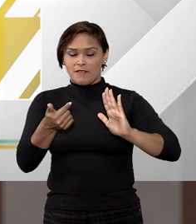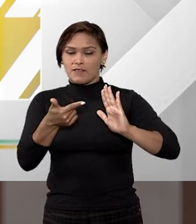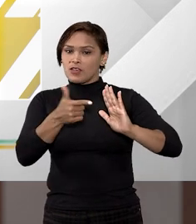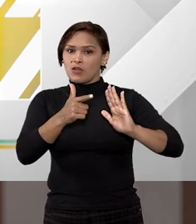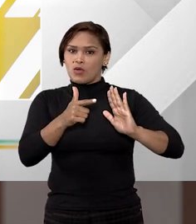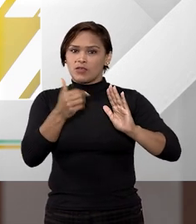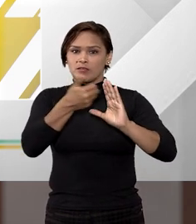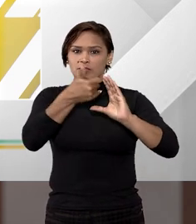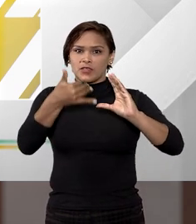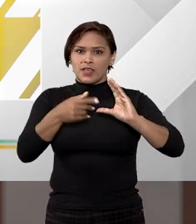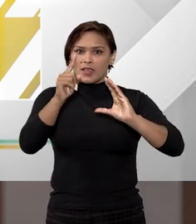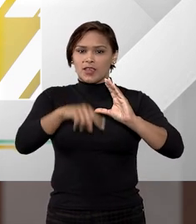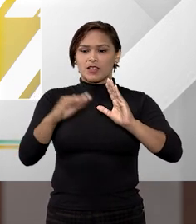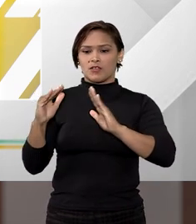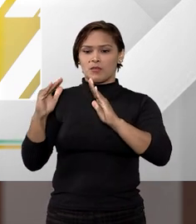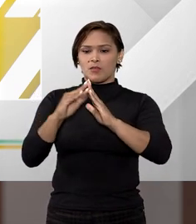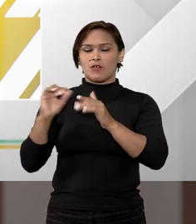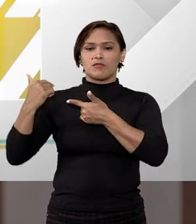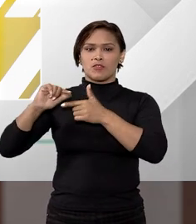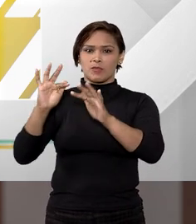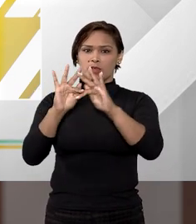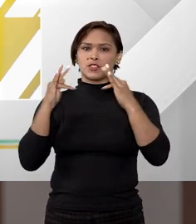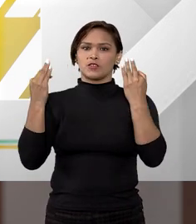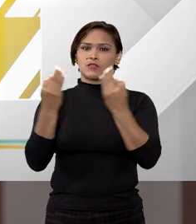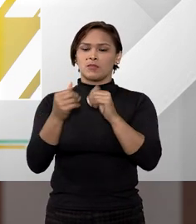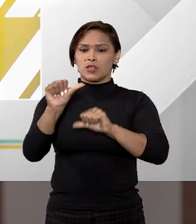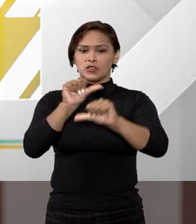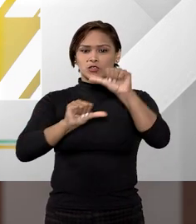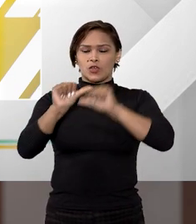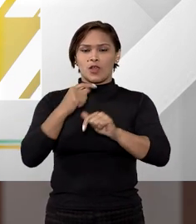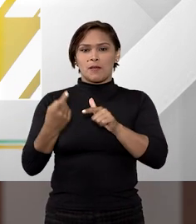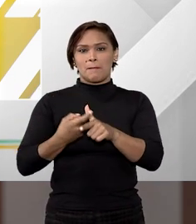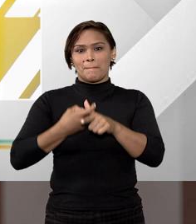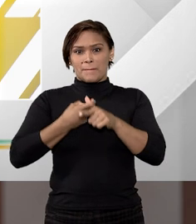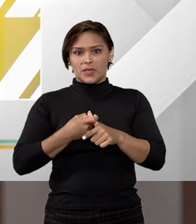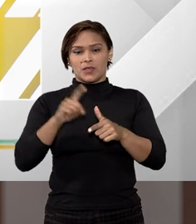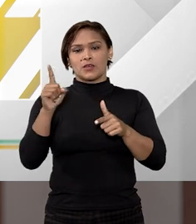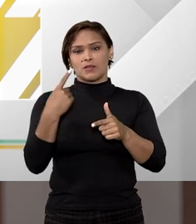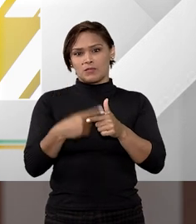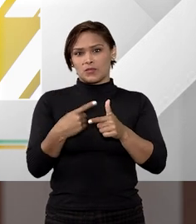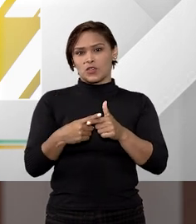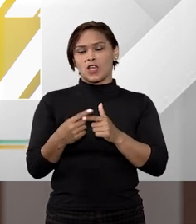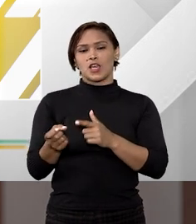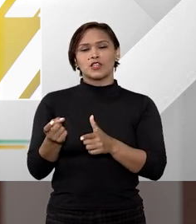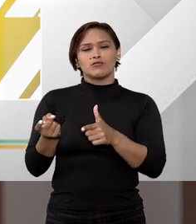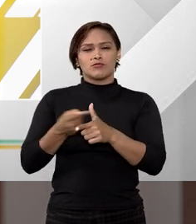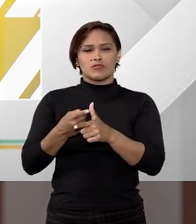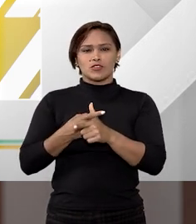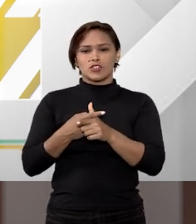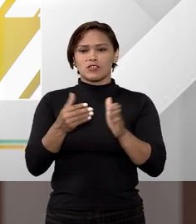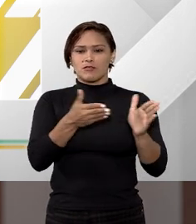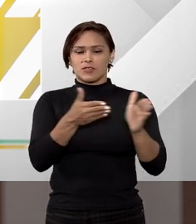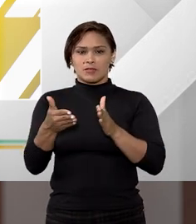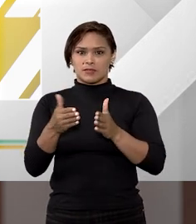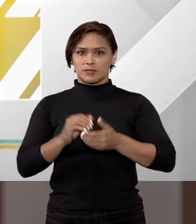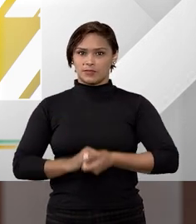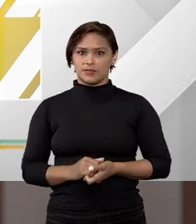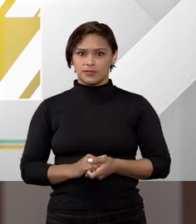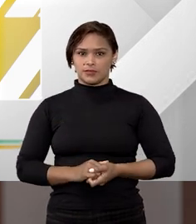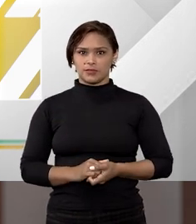ou não a característica do imóvel como bem de família, tornando-o penhorável em razão de dívida desse proprietário?